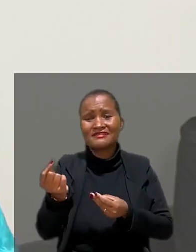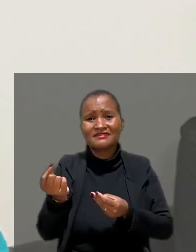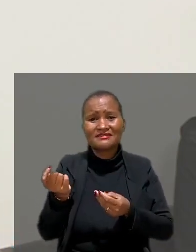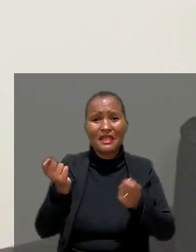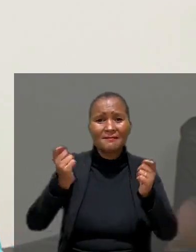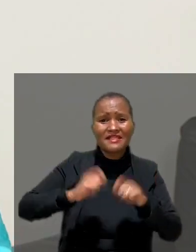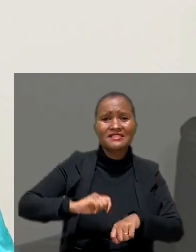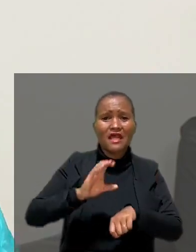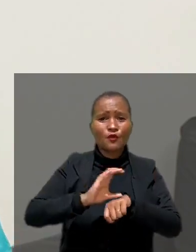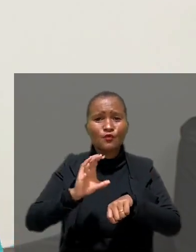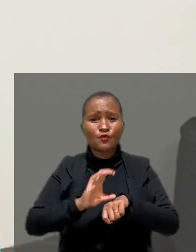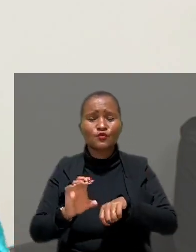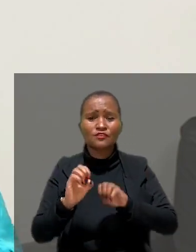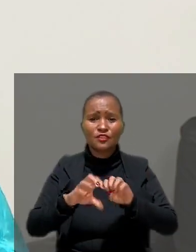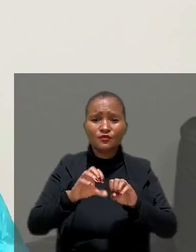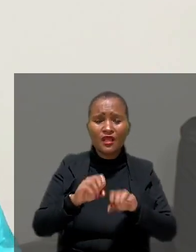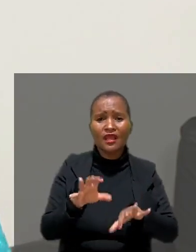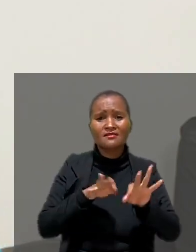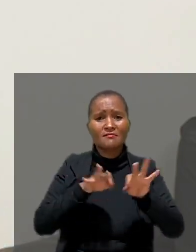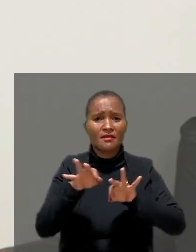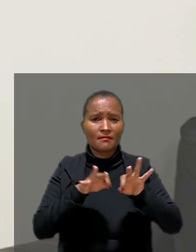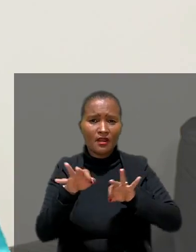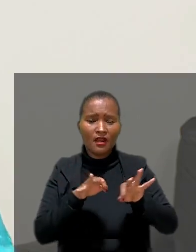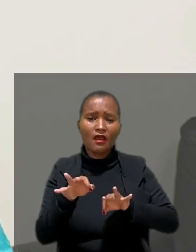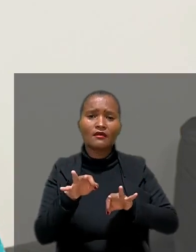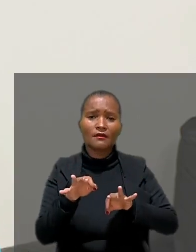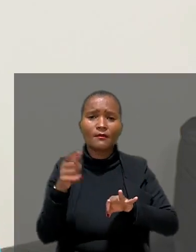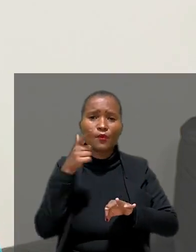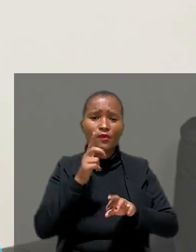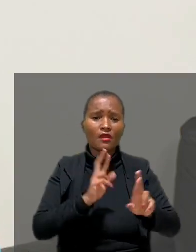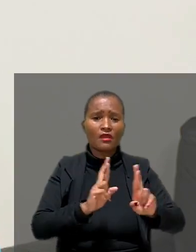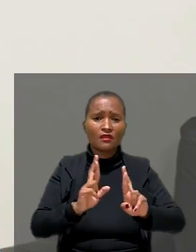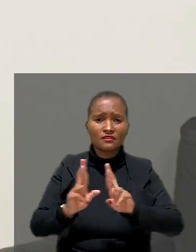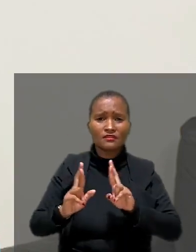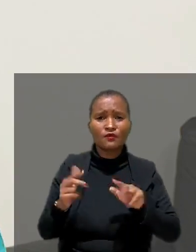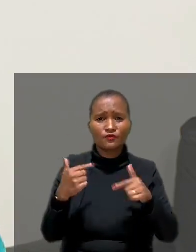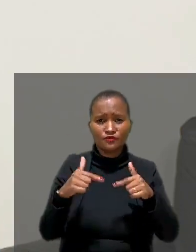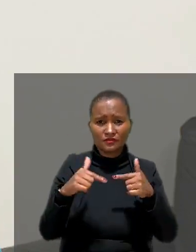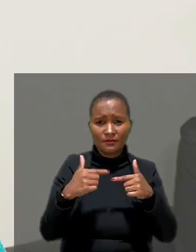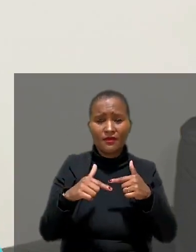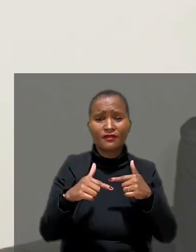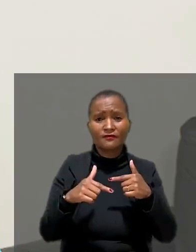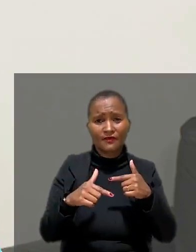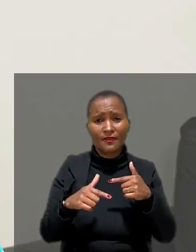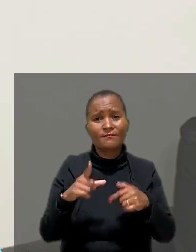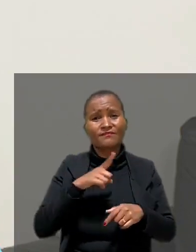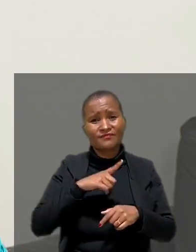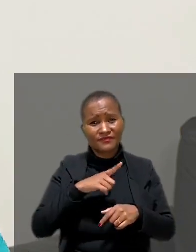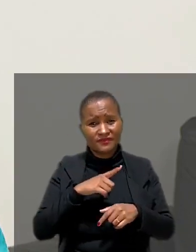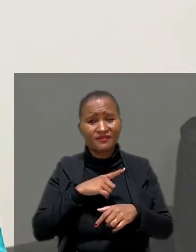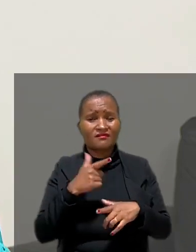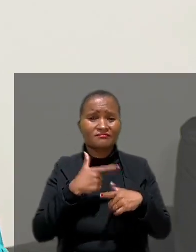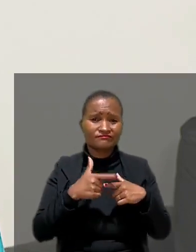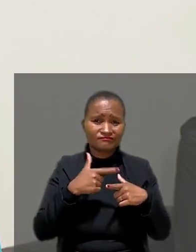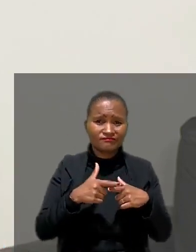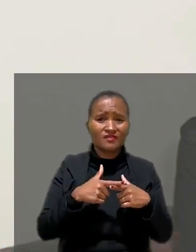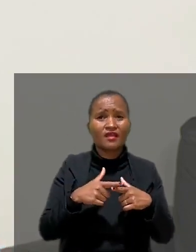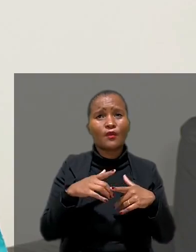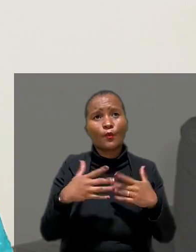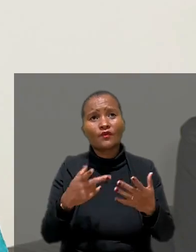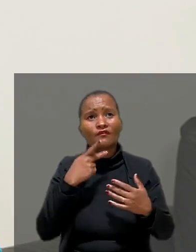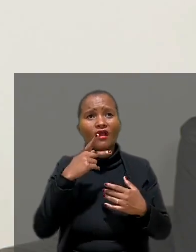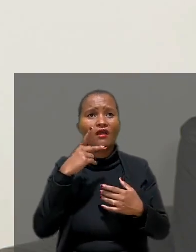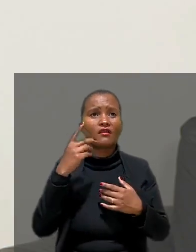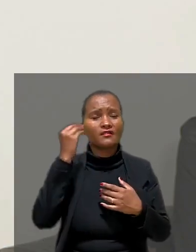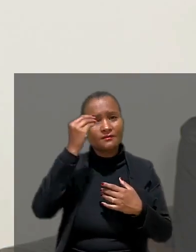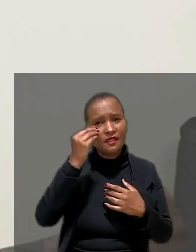de se capacitar, de se educar, de se preparar para uma relação de trabalho. Então, existem filtros quando trazem questão de